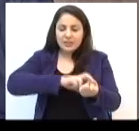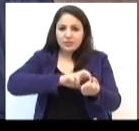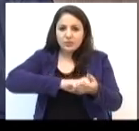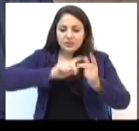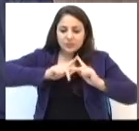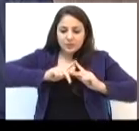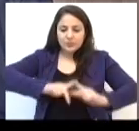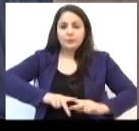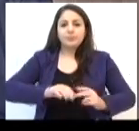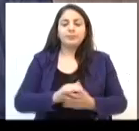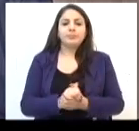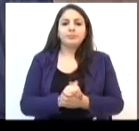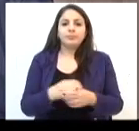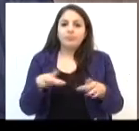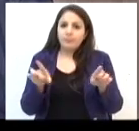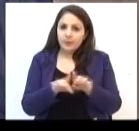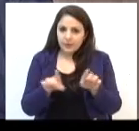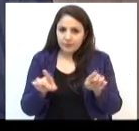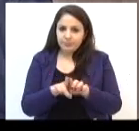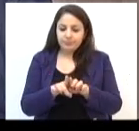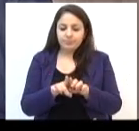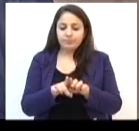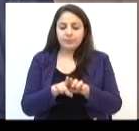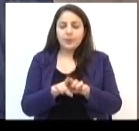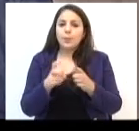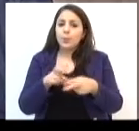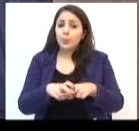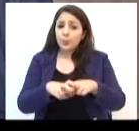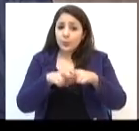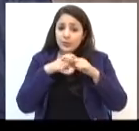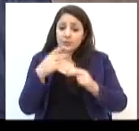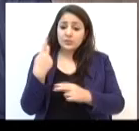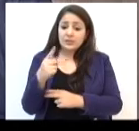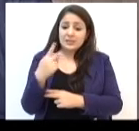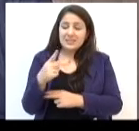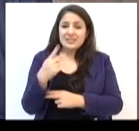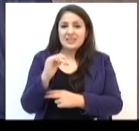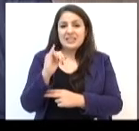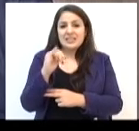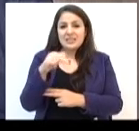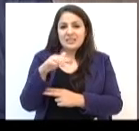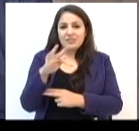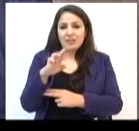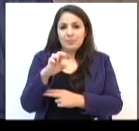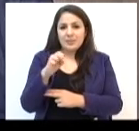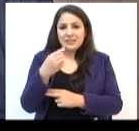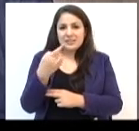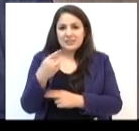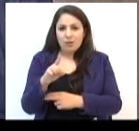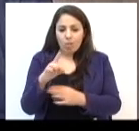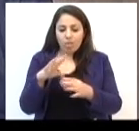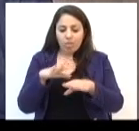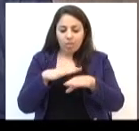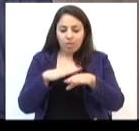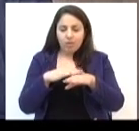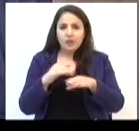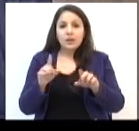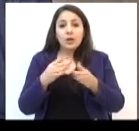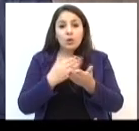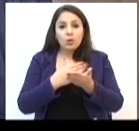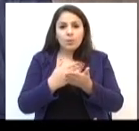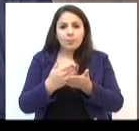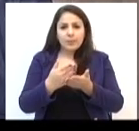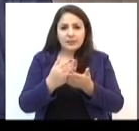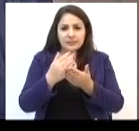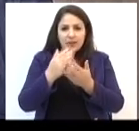das pessoas. E, por essa inflamação, acaba aumentando a pressão